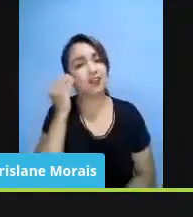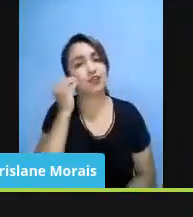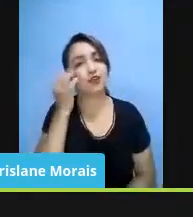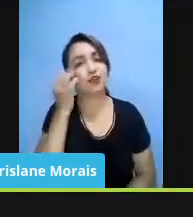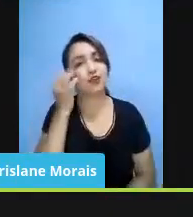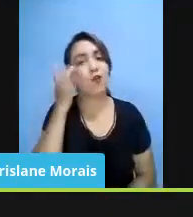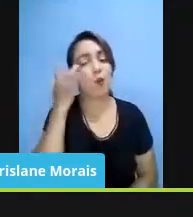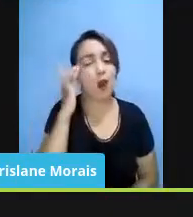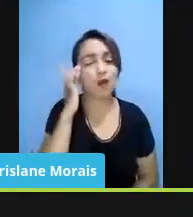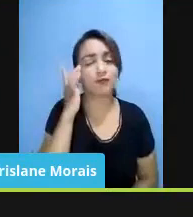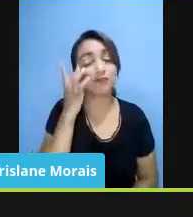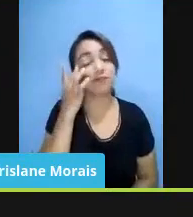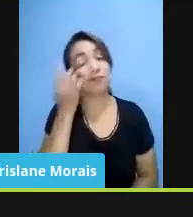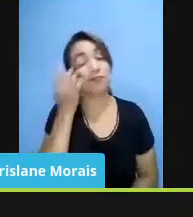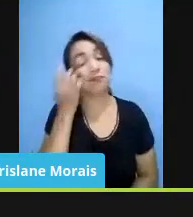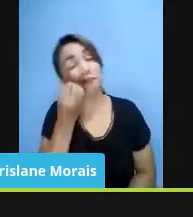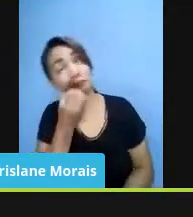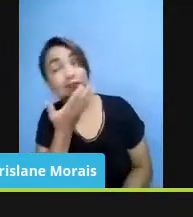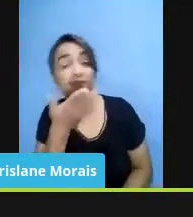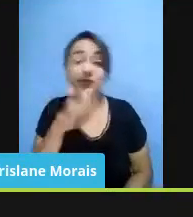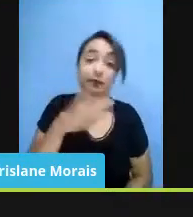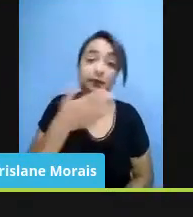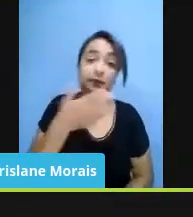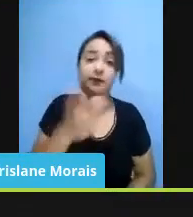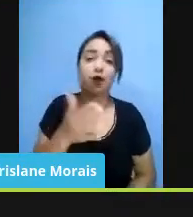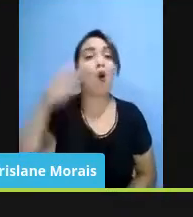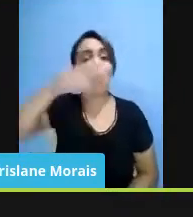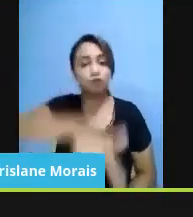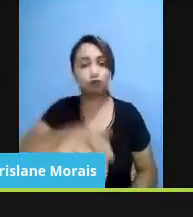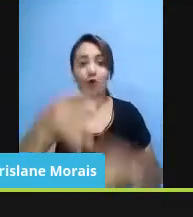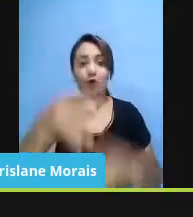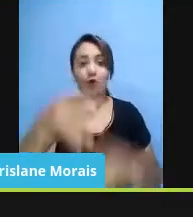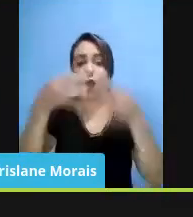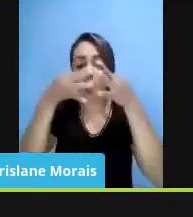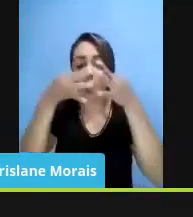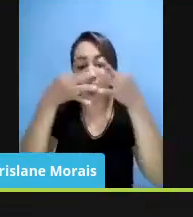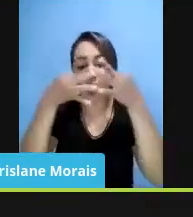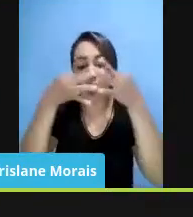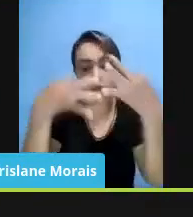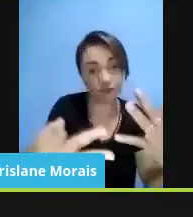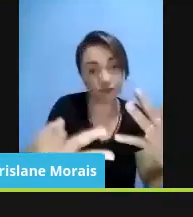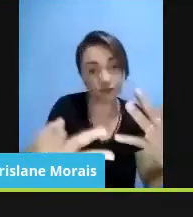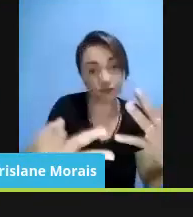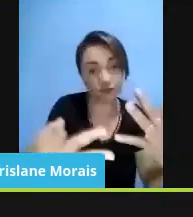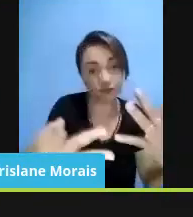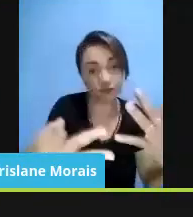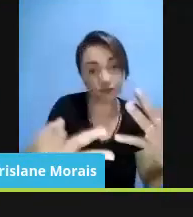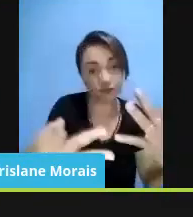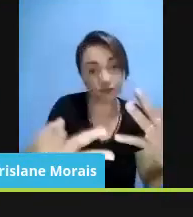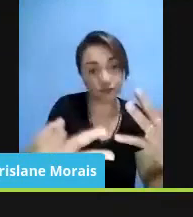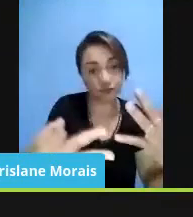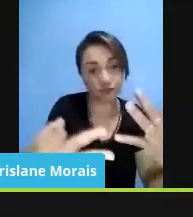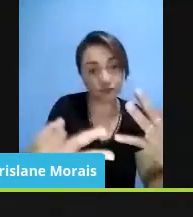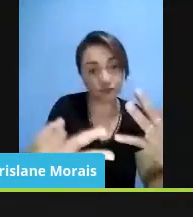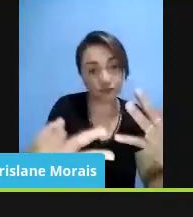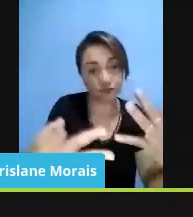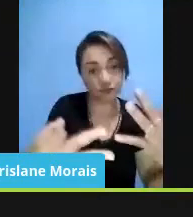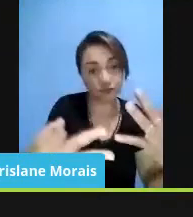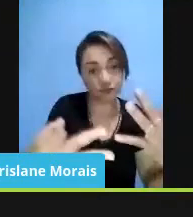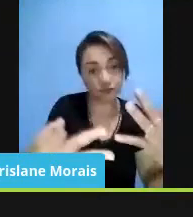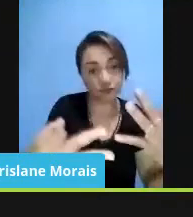de manter a atenção de alunos e alunas, evitar evasão